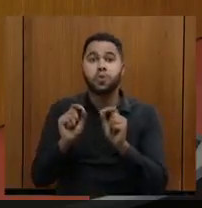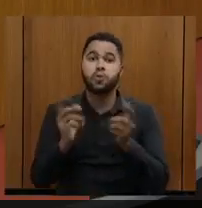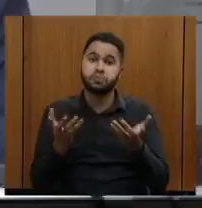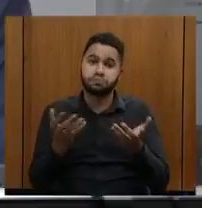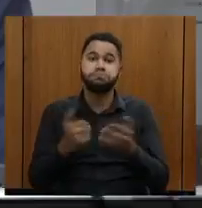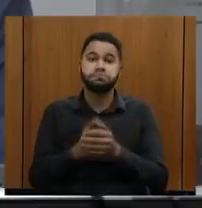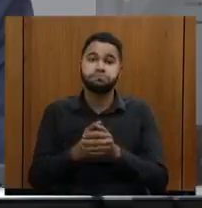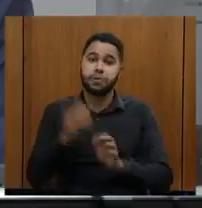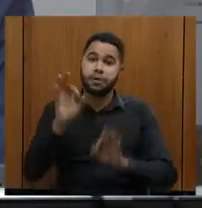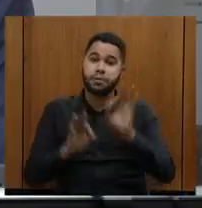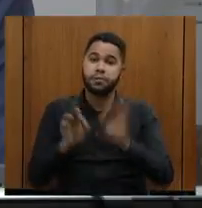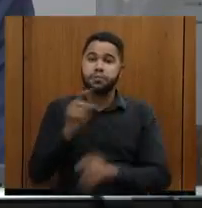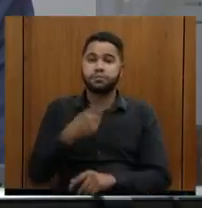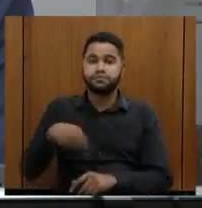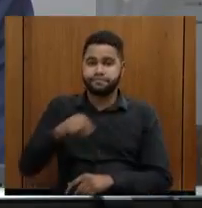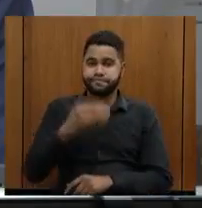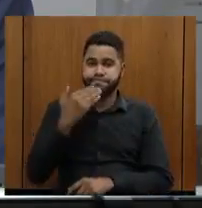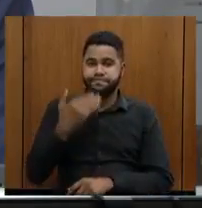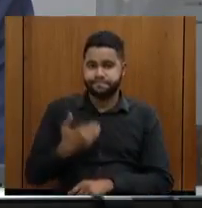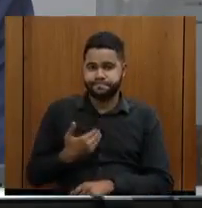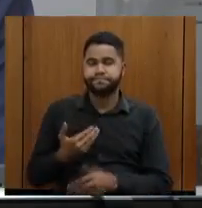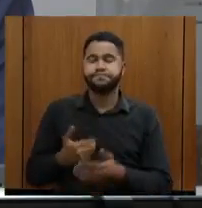preparar para nós o requerimento.